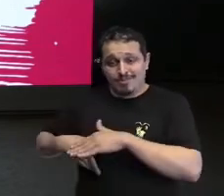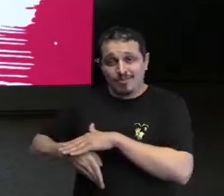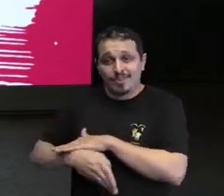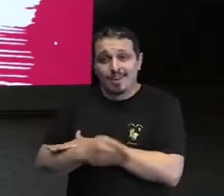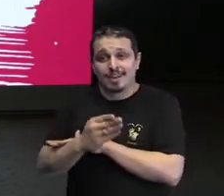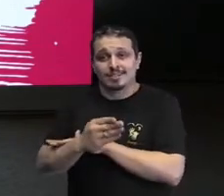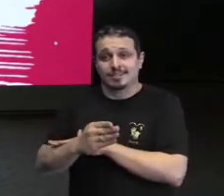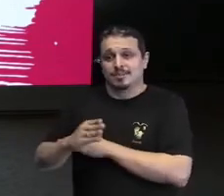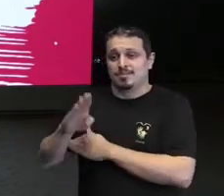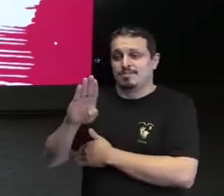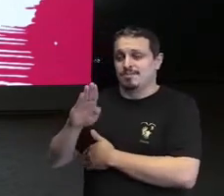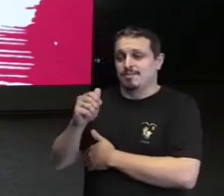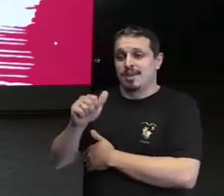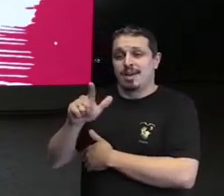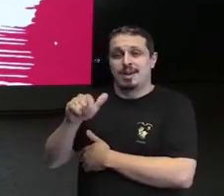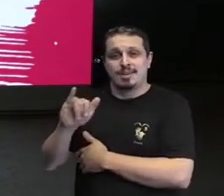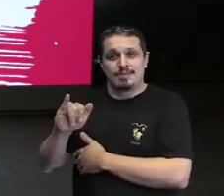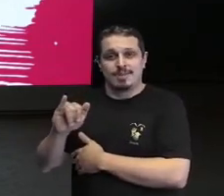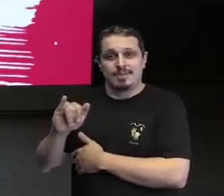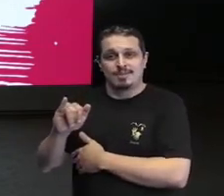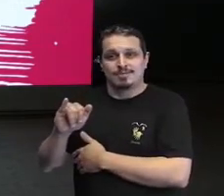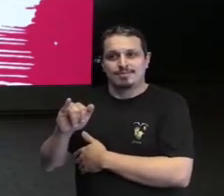Passa o slide para mim, por gentileza.